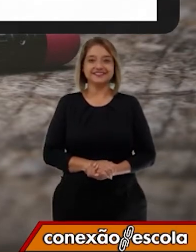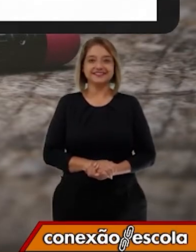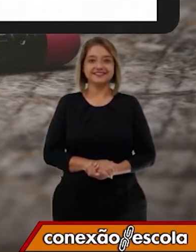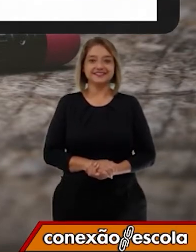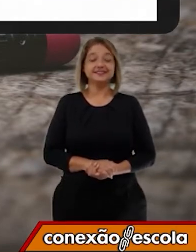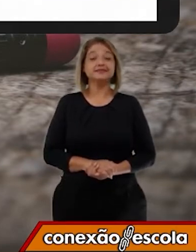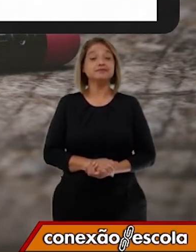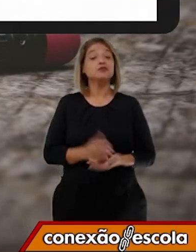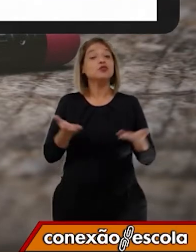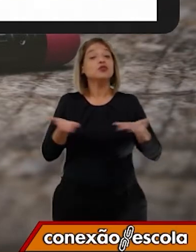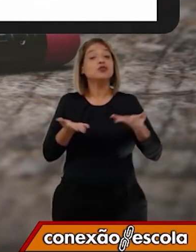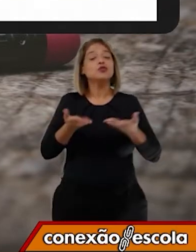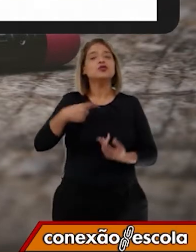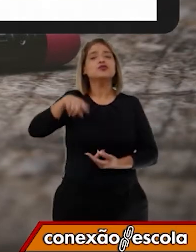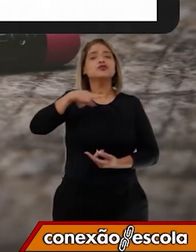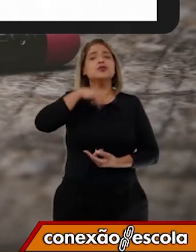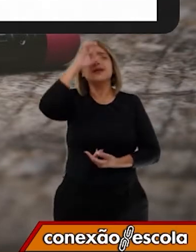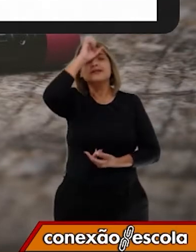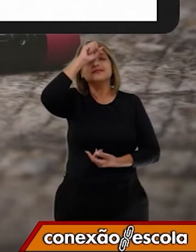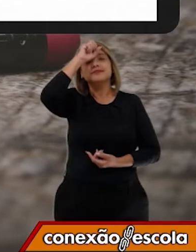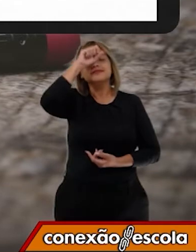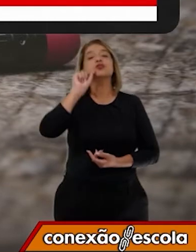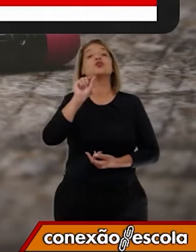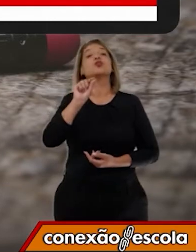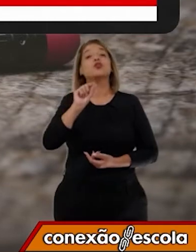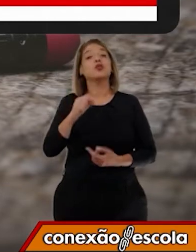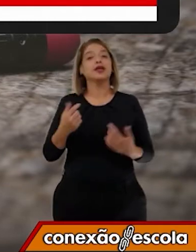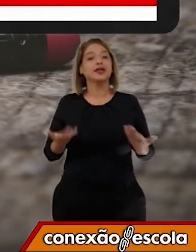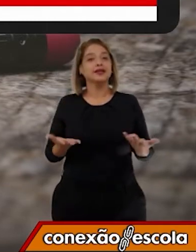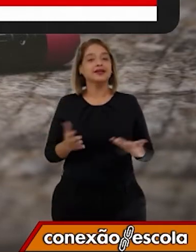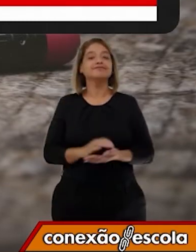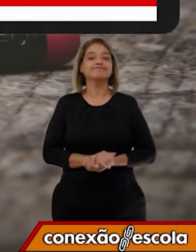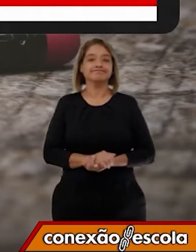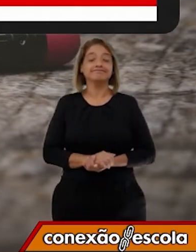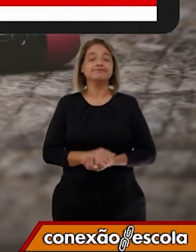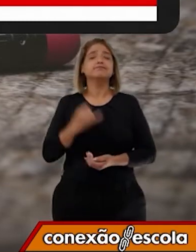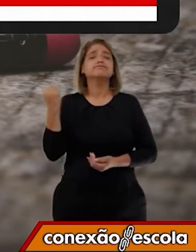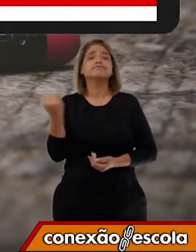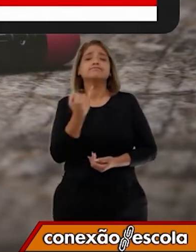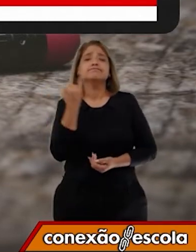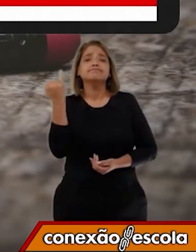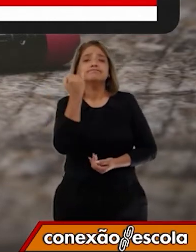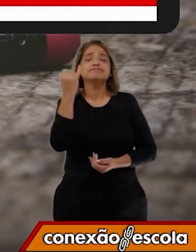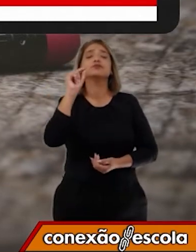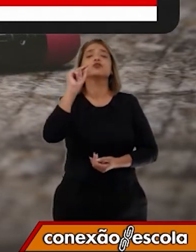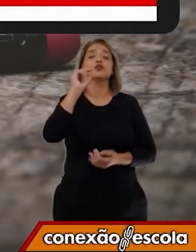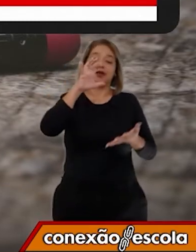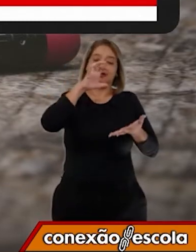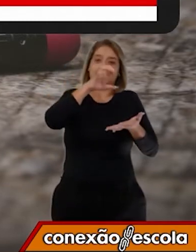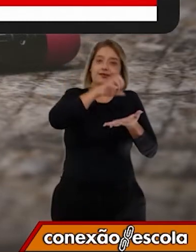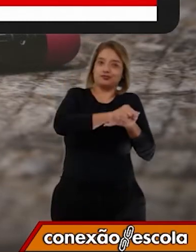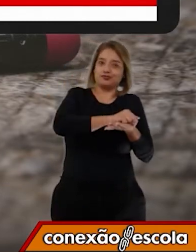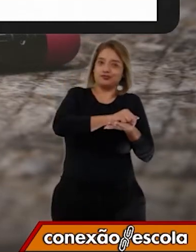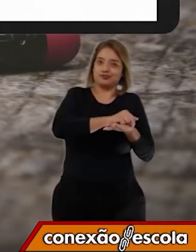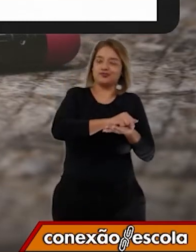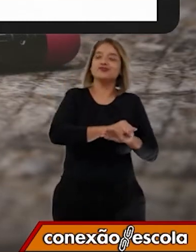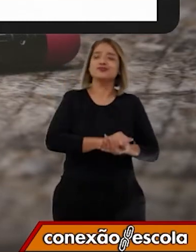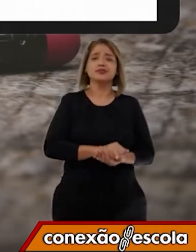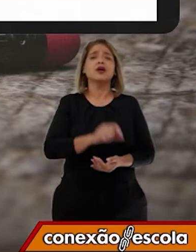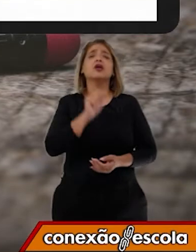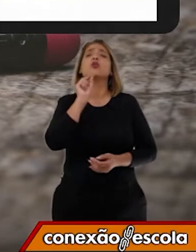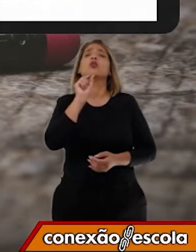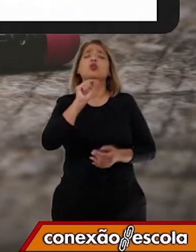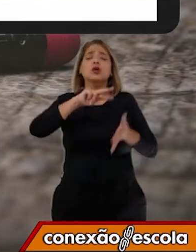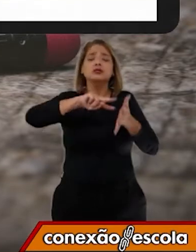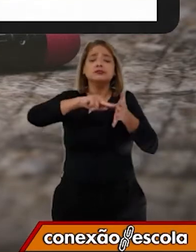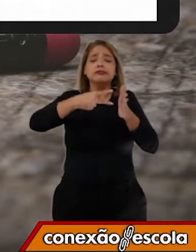Hoje nós vamos aprender sobre a importância do registro. Mas o